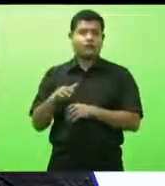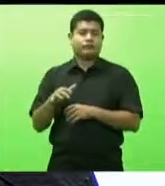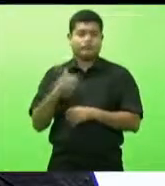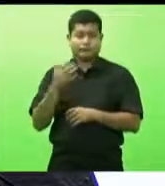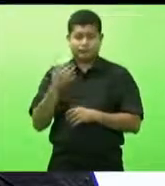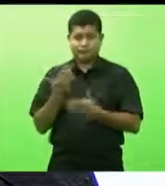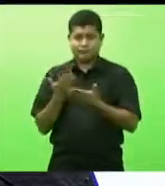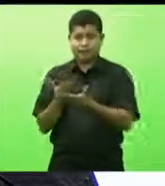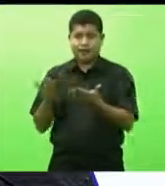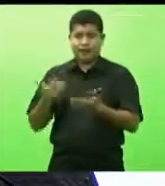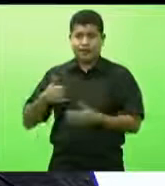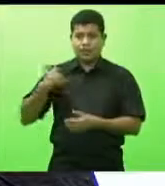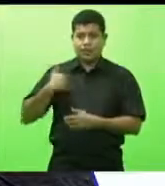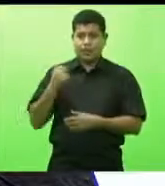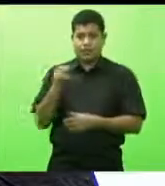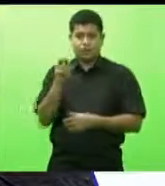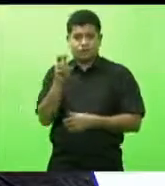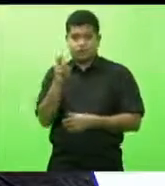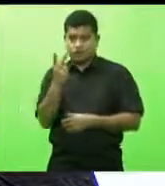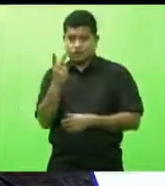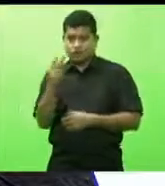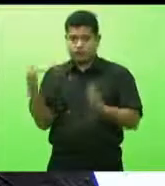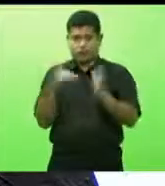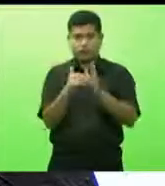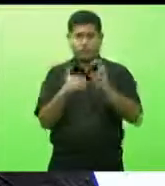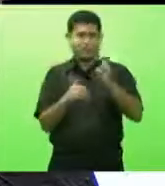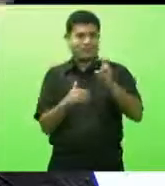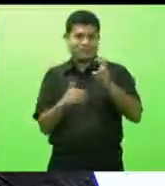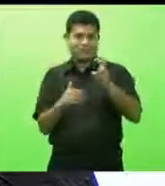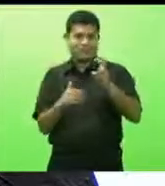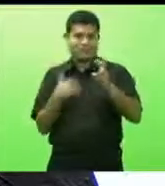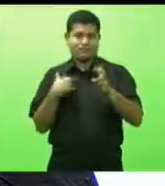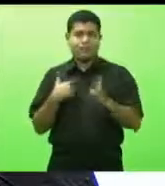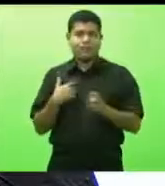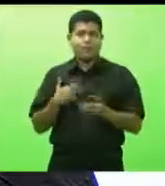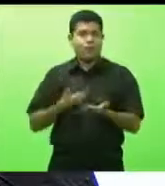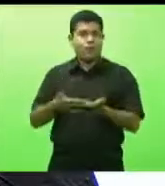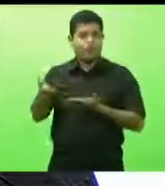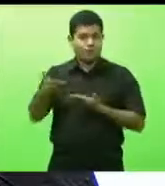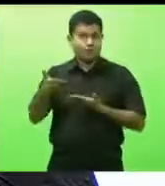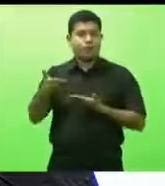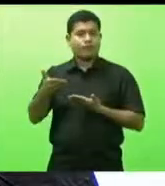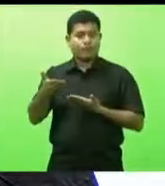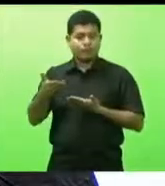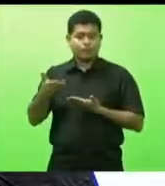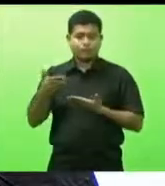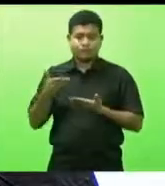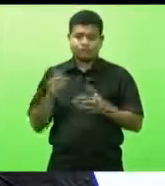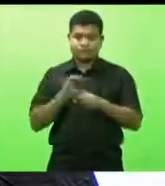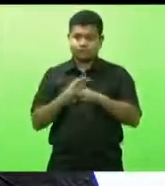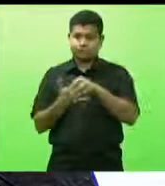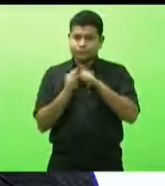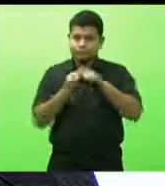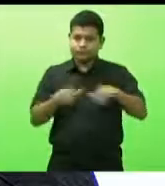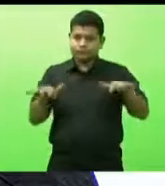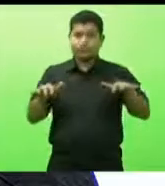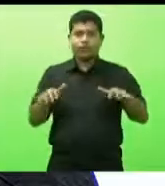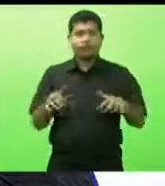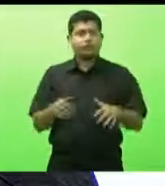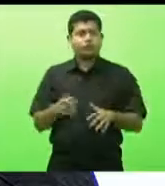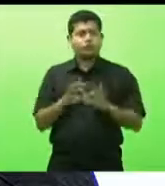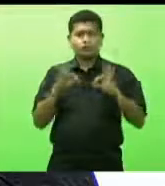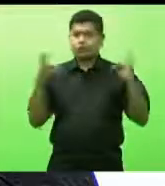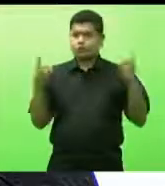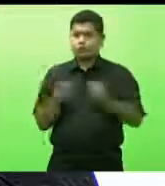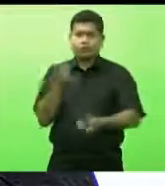a cinco anos. No início da pandemia, todas as crianças, todas as pessoas tinham que usar obrigatoriamente máscara, crianças de dois,